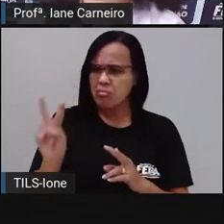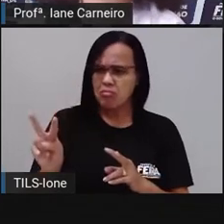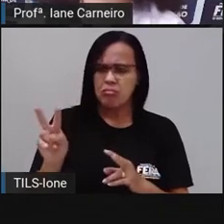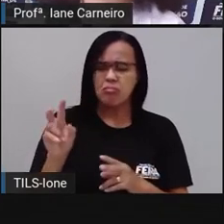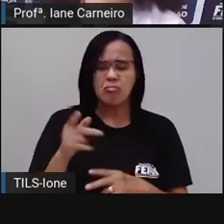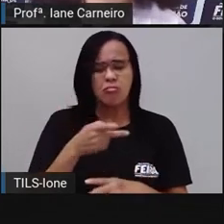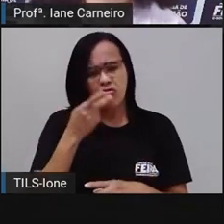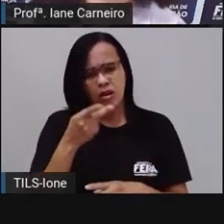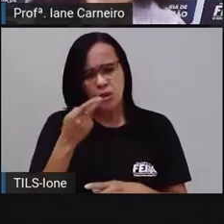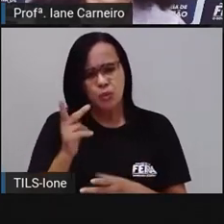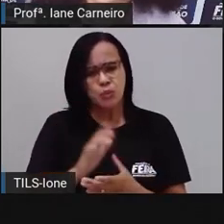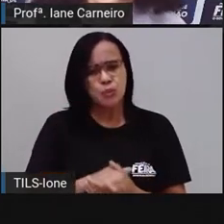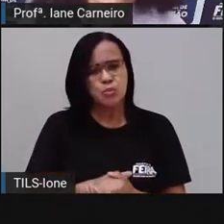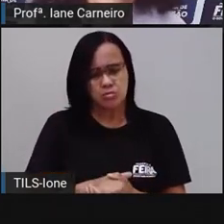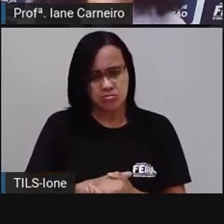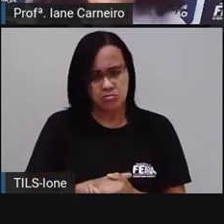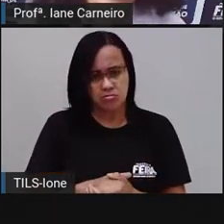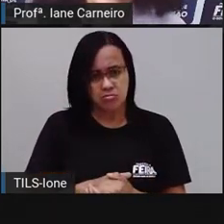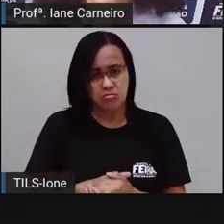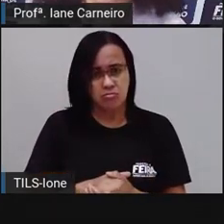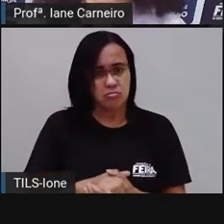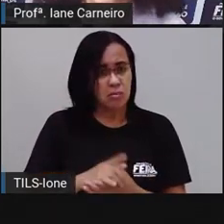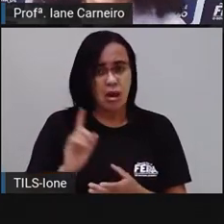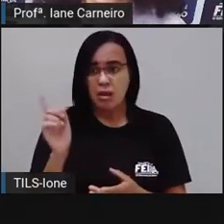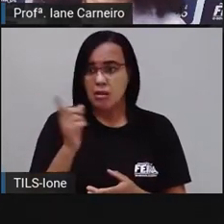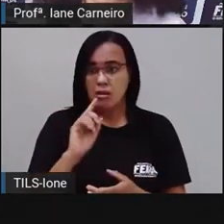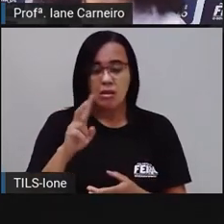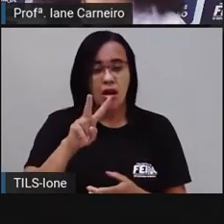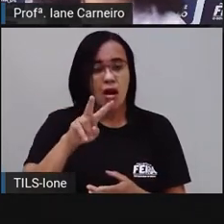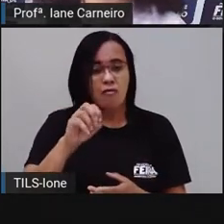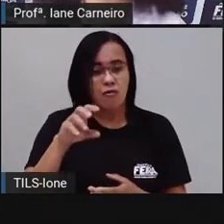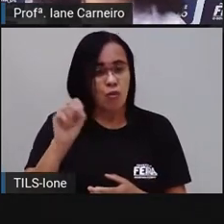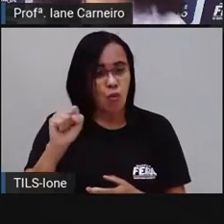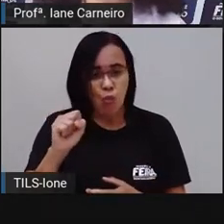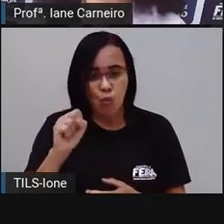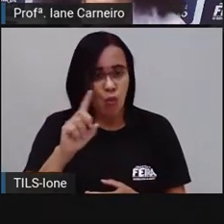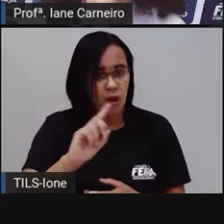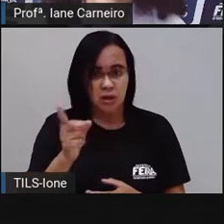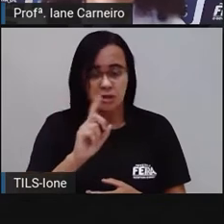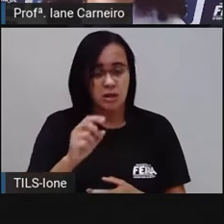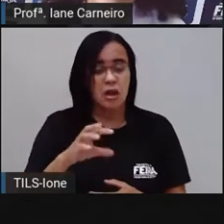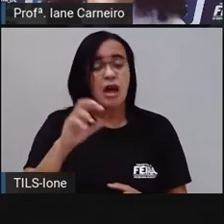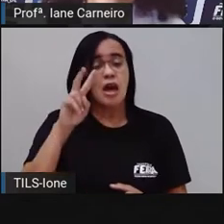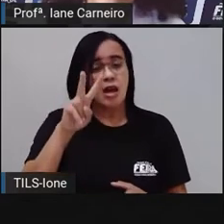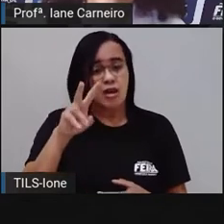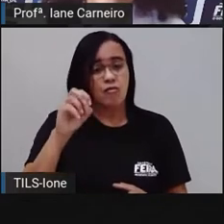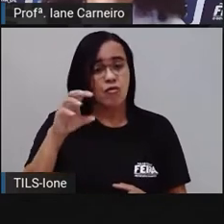disse Não é voa que se fala. É voa.